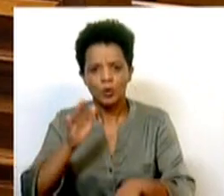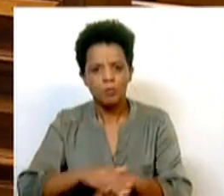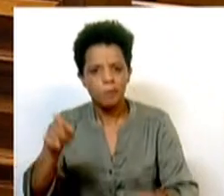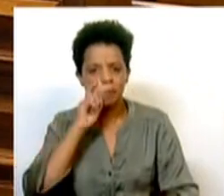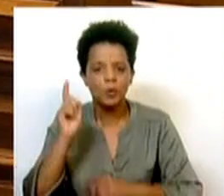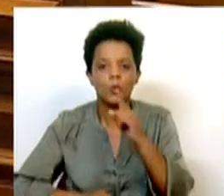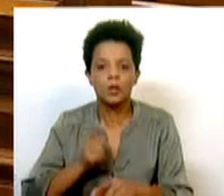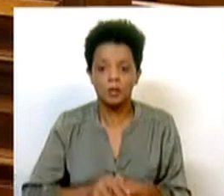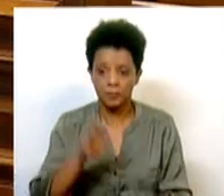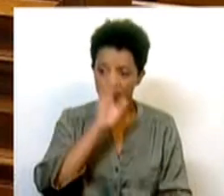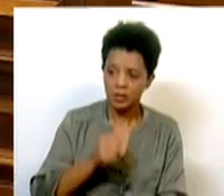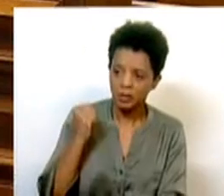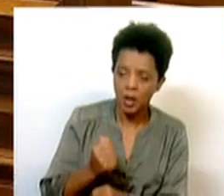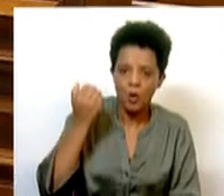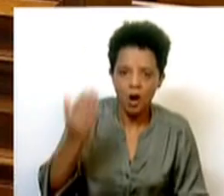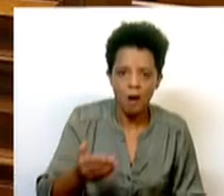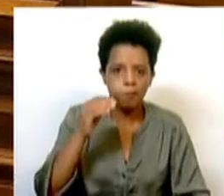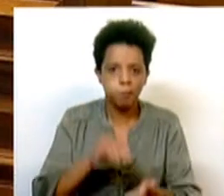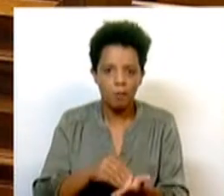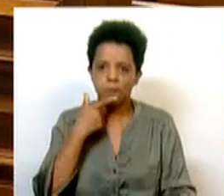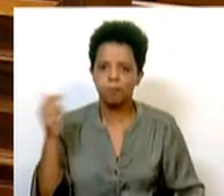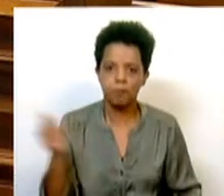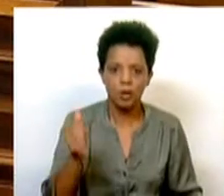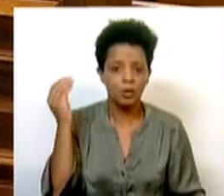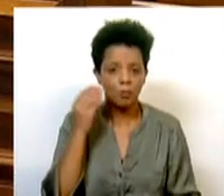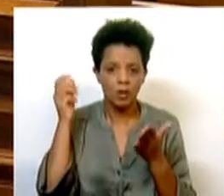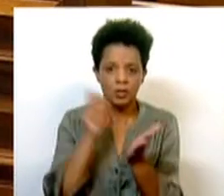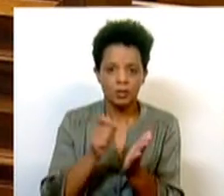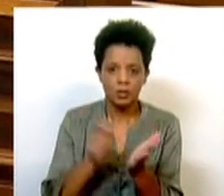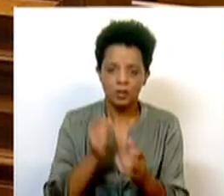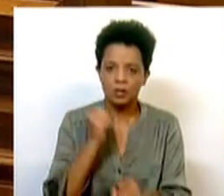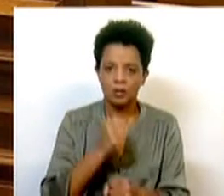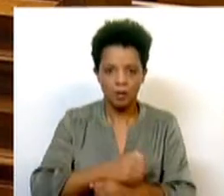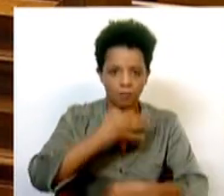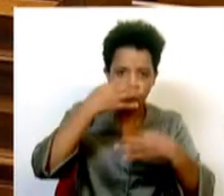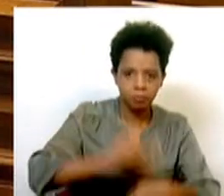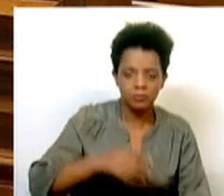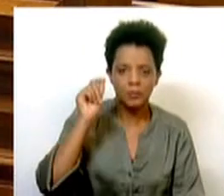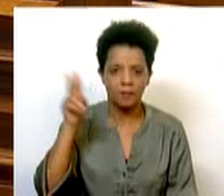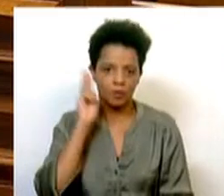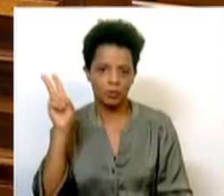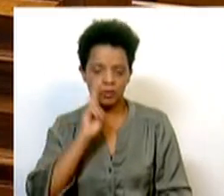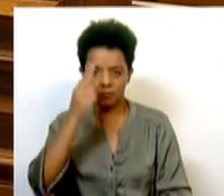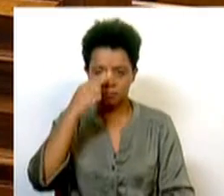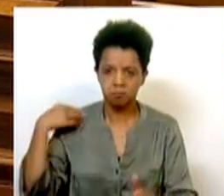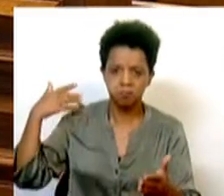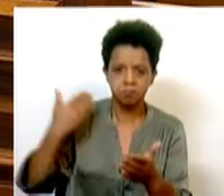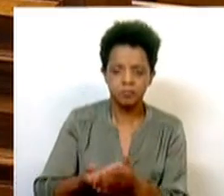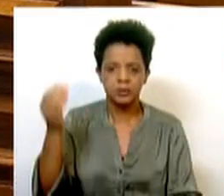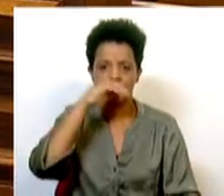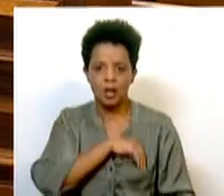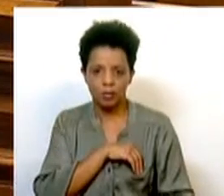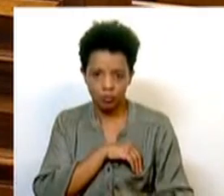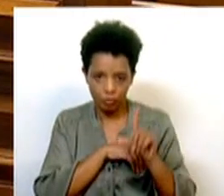garantir que quem trabalha não pode ser pobre, através da agenda do trabalho digno, através de uma valorização histórica dos